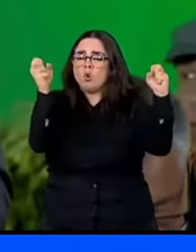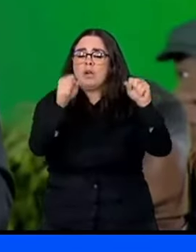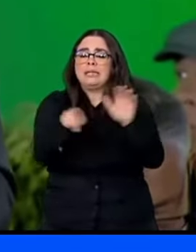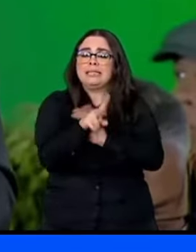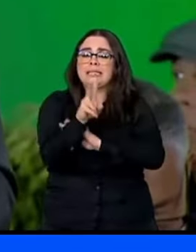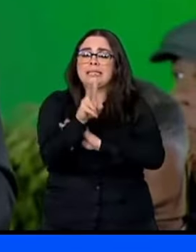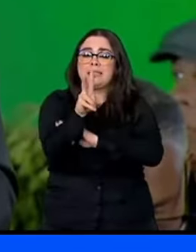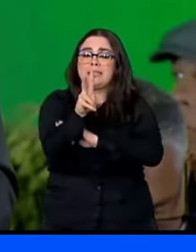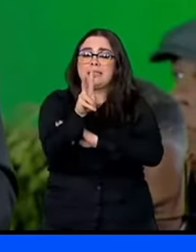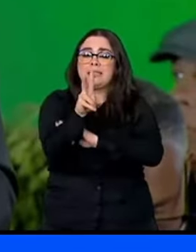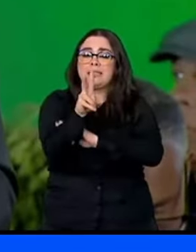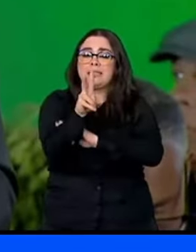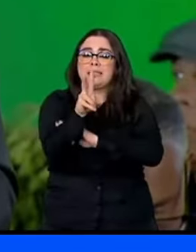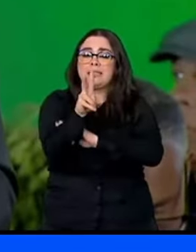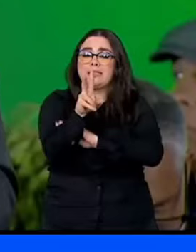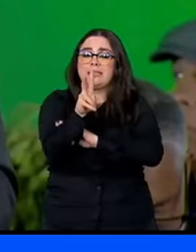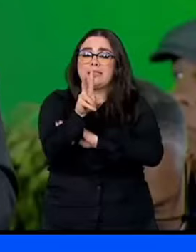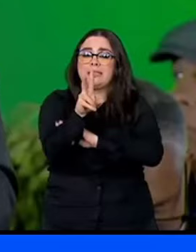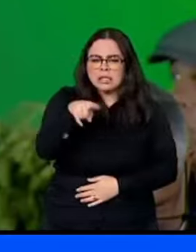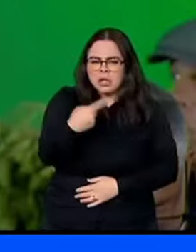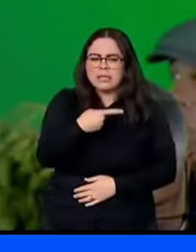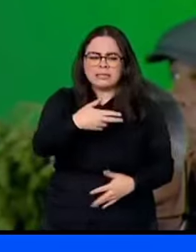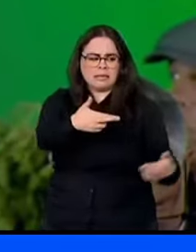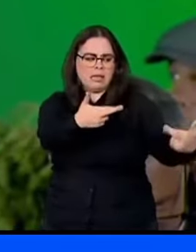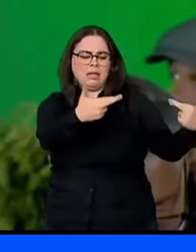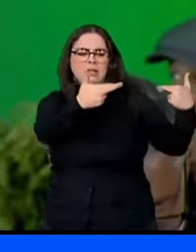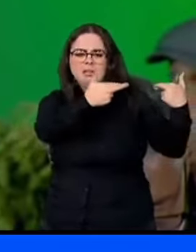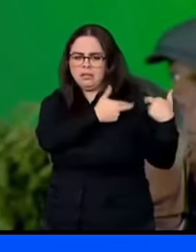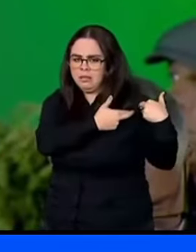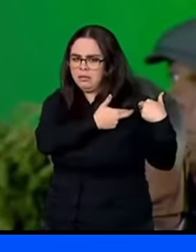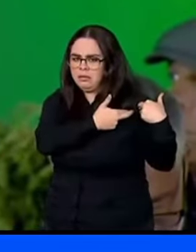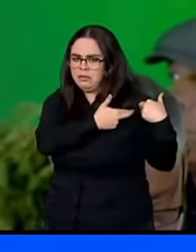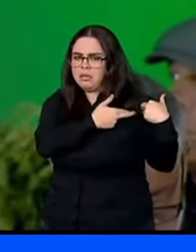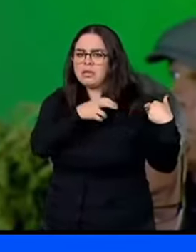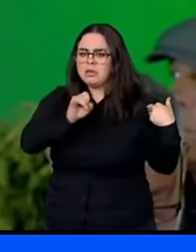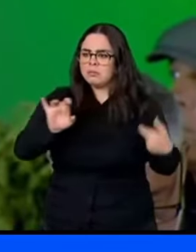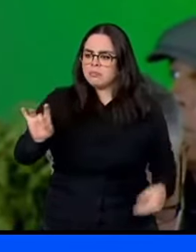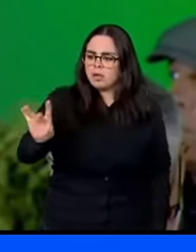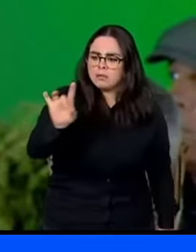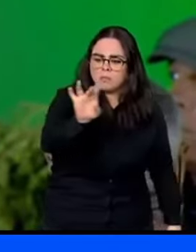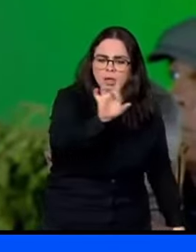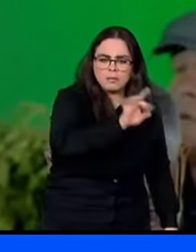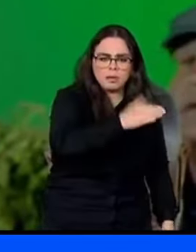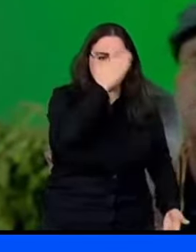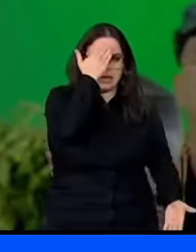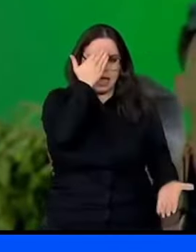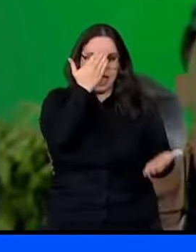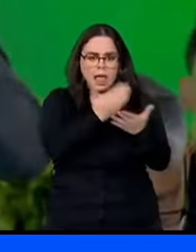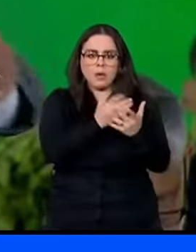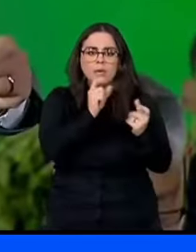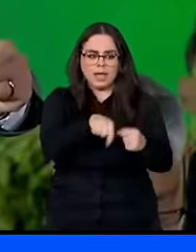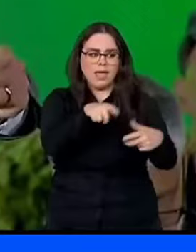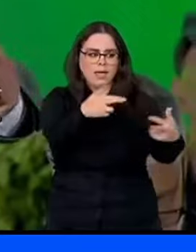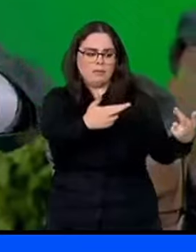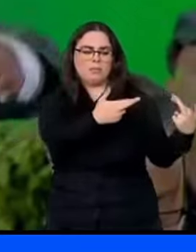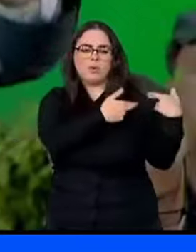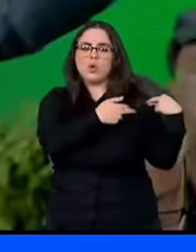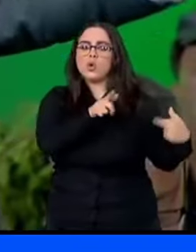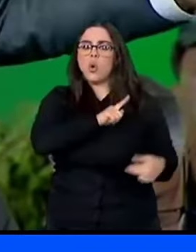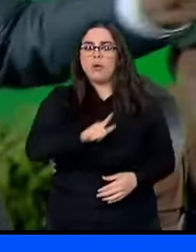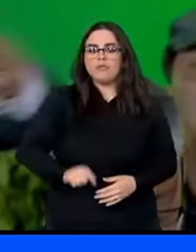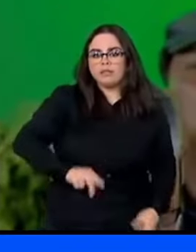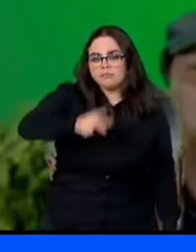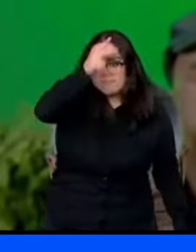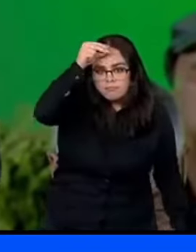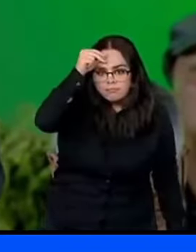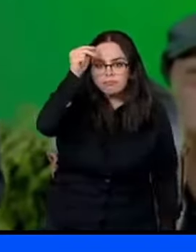anos E se a gente for responsável E as pessoas não acreditarem Que é responsabilidade Do governo municipal Do